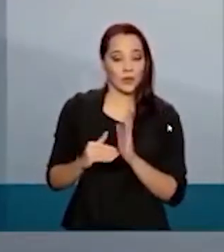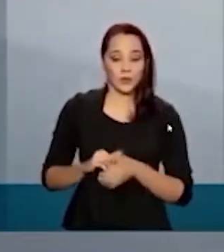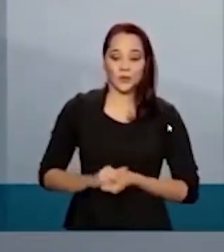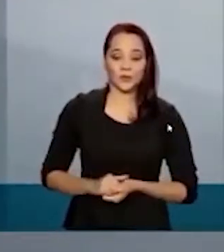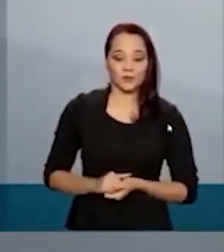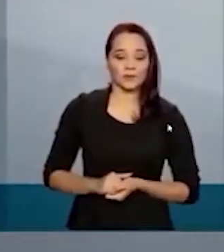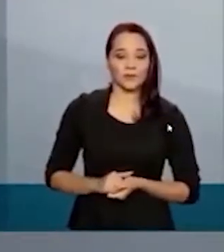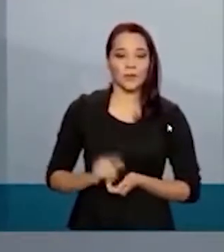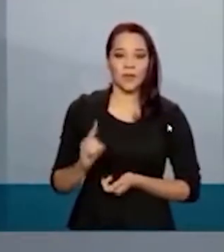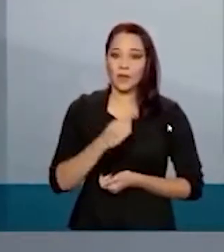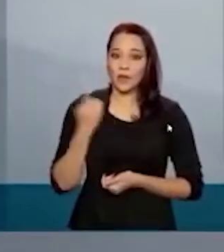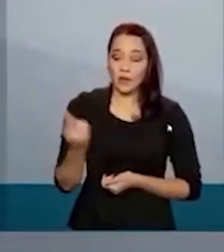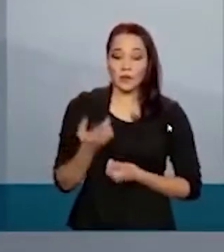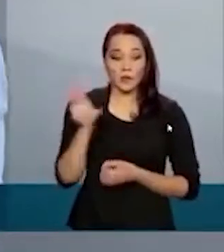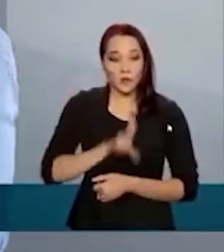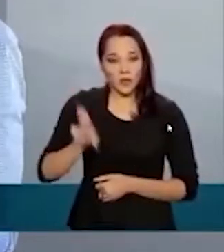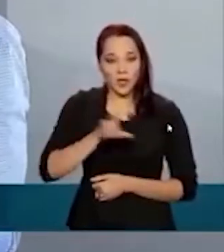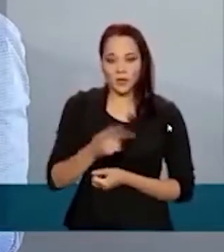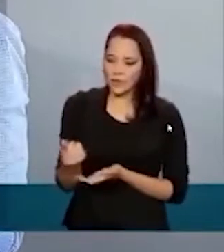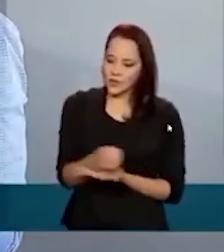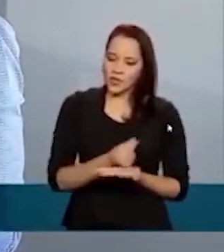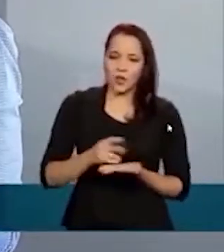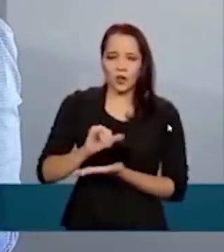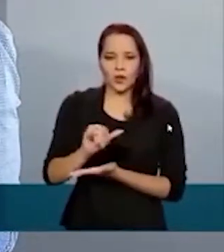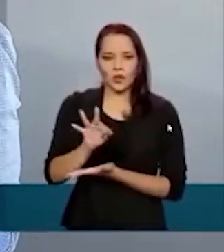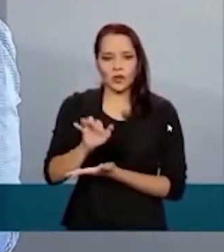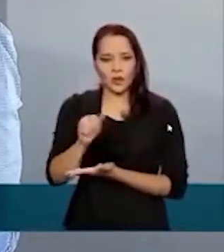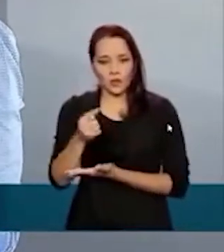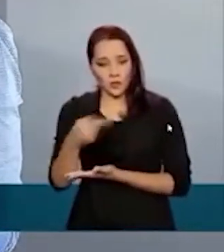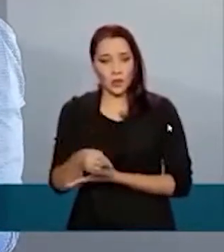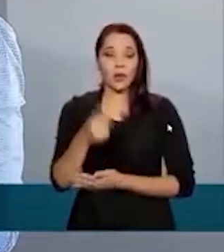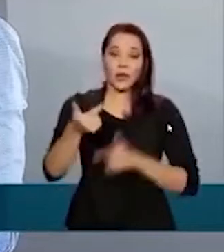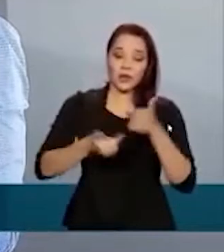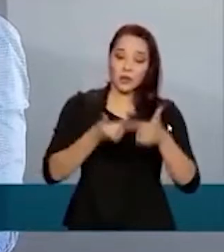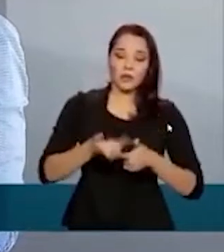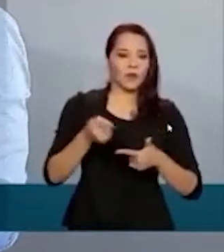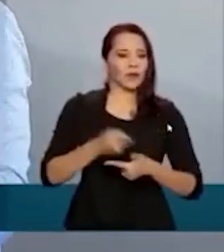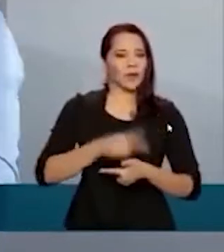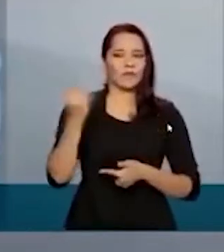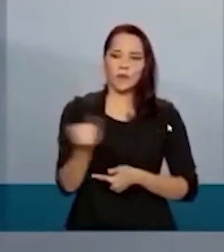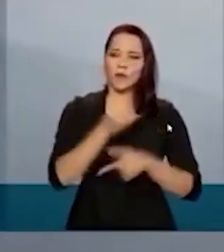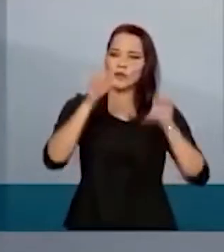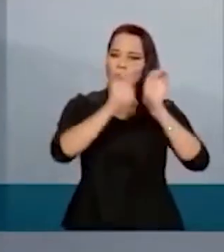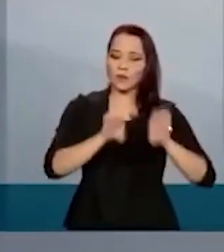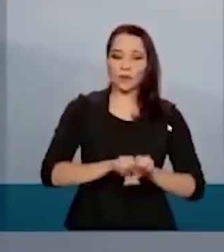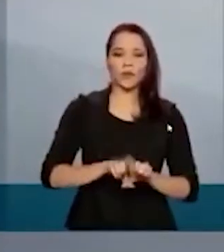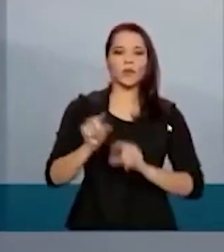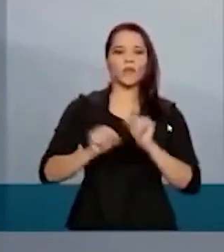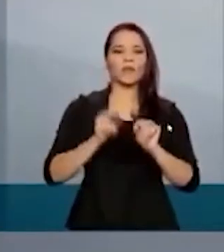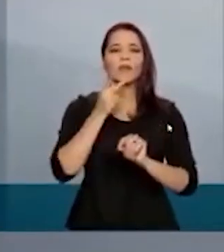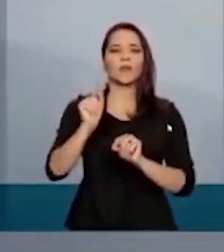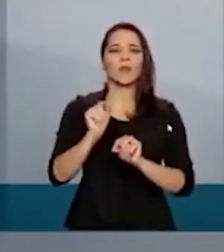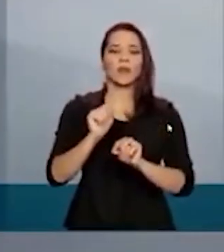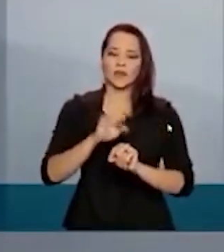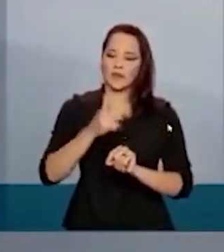Finalmente, estamos utilizando os recursos de Itaipu em ações que são extremamente estruturantes. E do que a gente está falando? Nós estamos